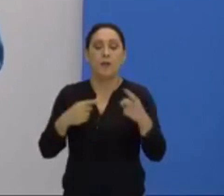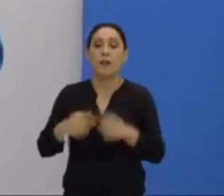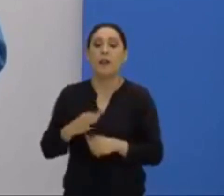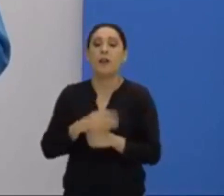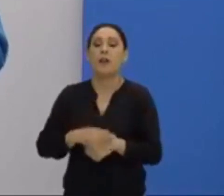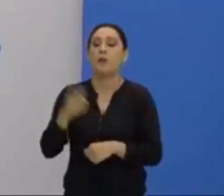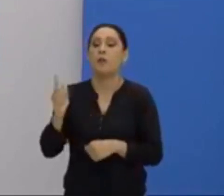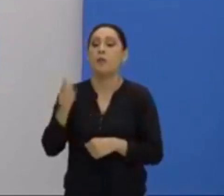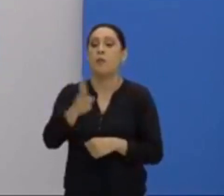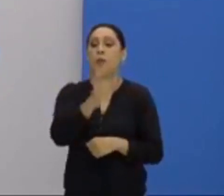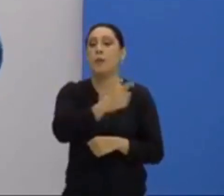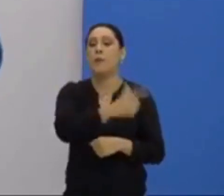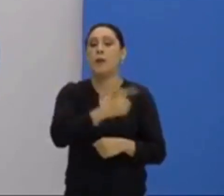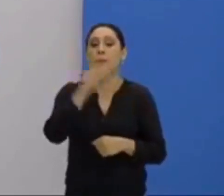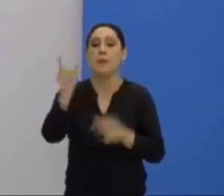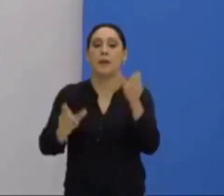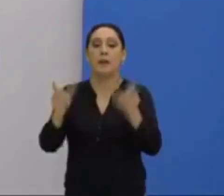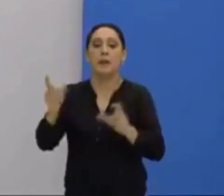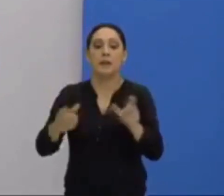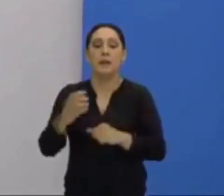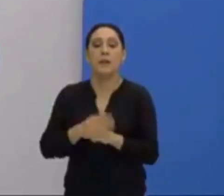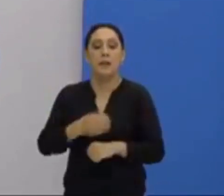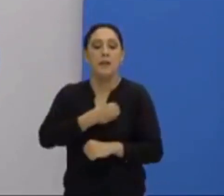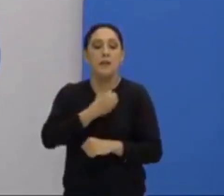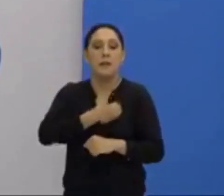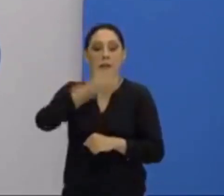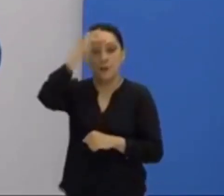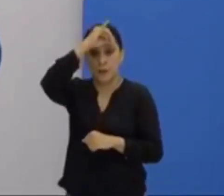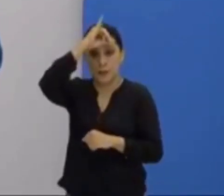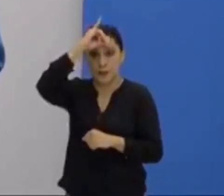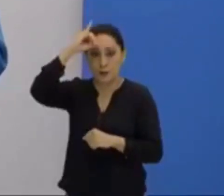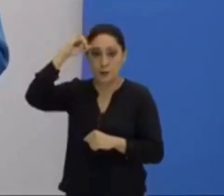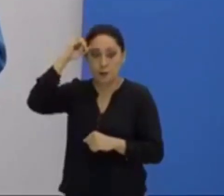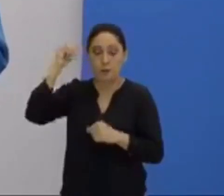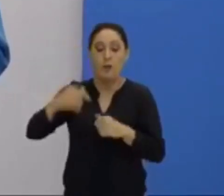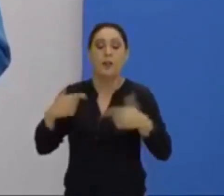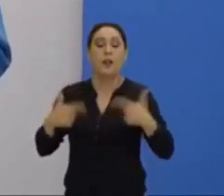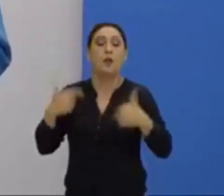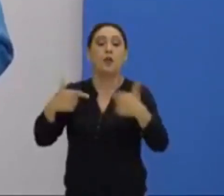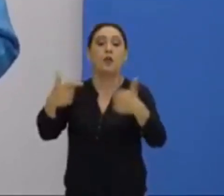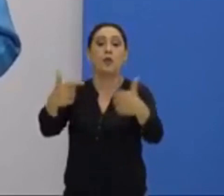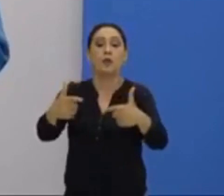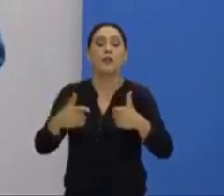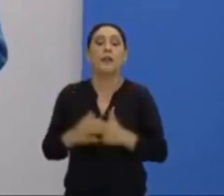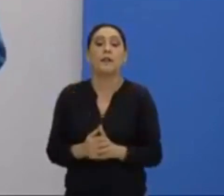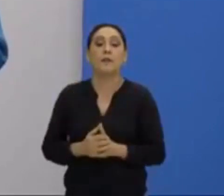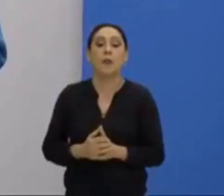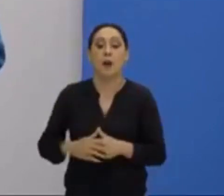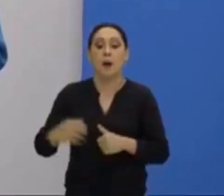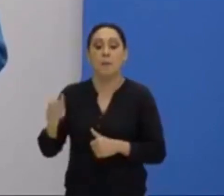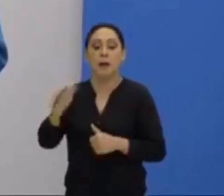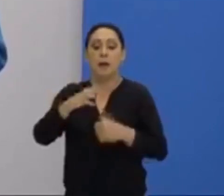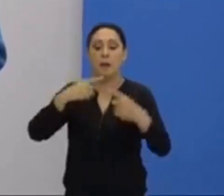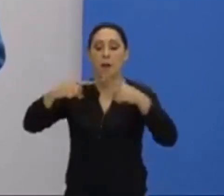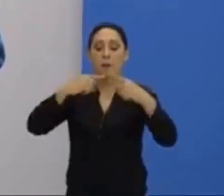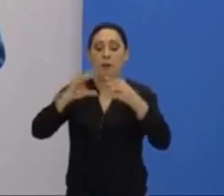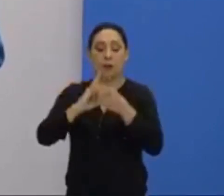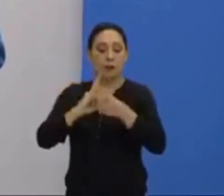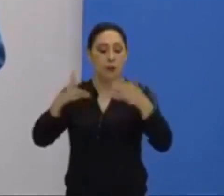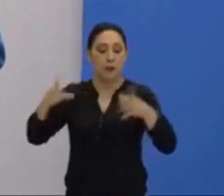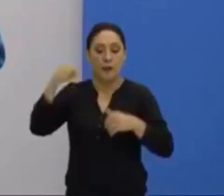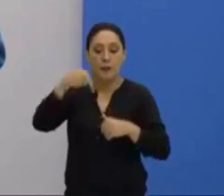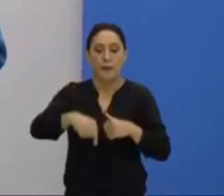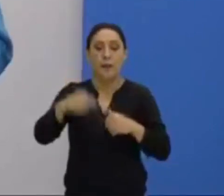matando vidas de inocentes que lutavam para se ter um regime democrático dentro do